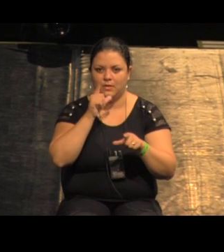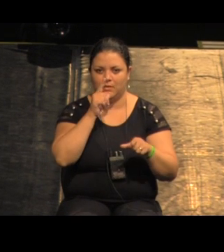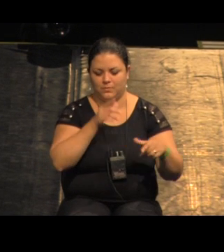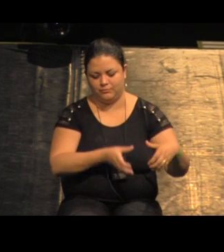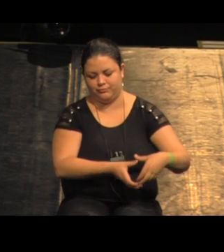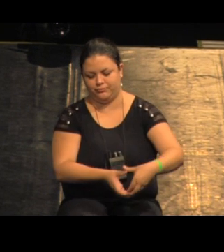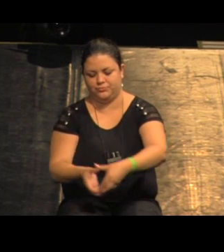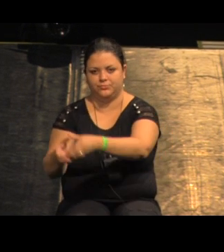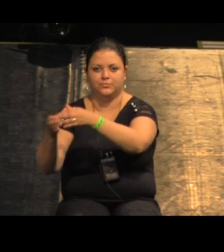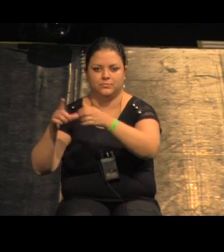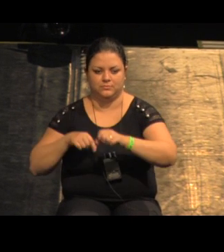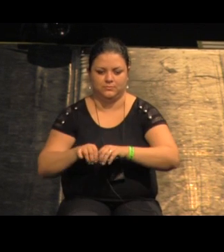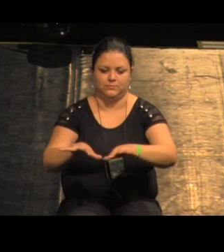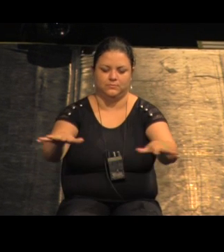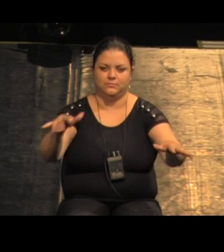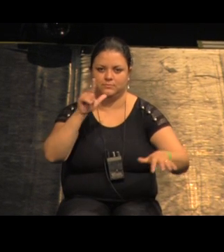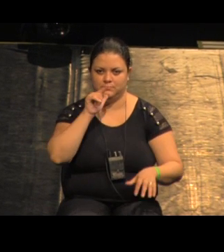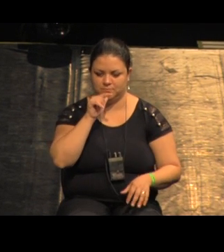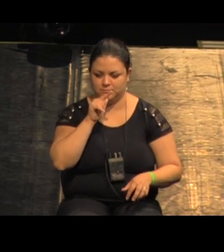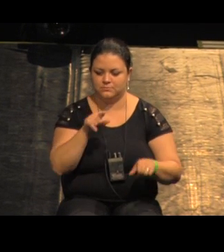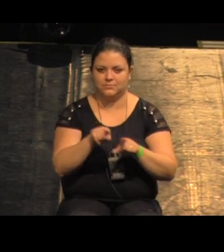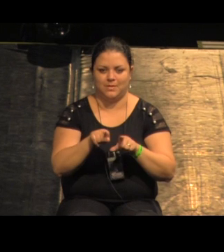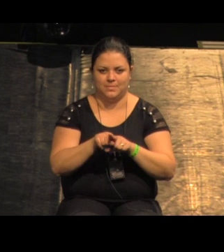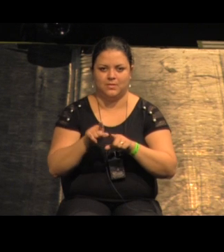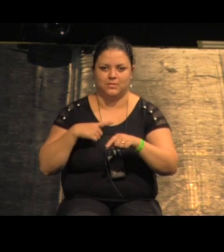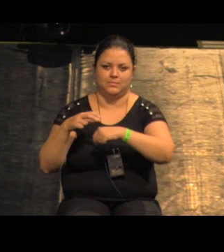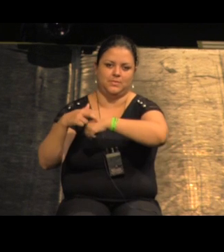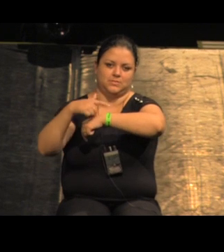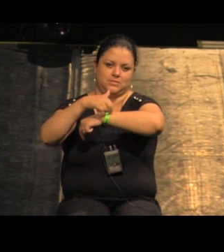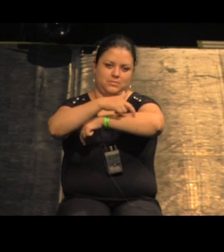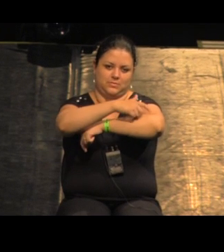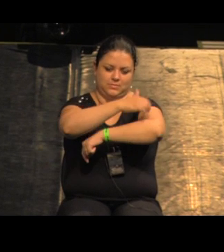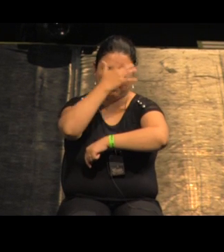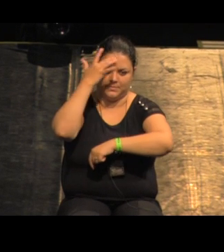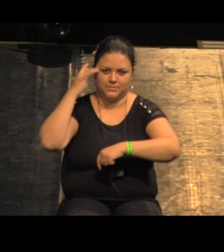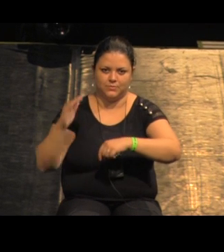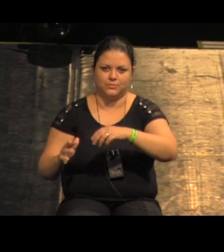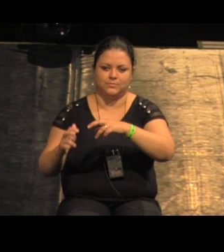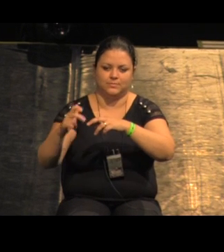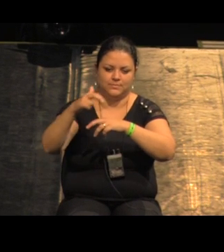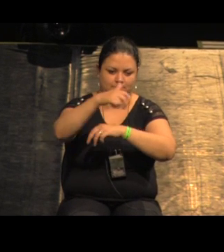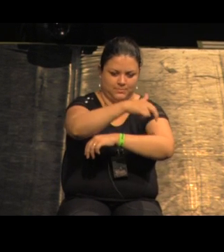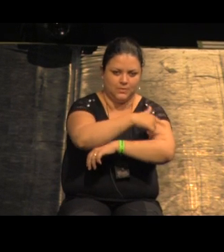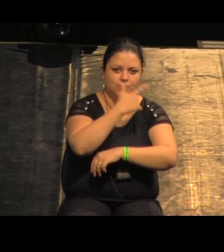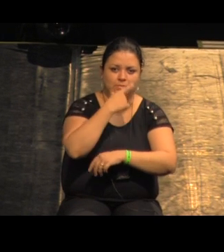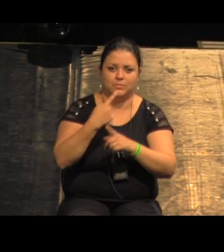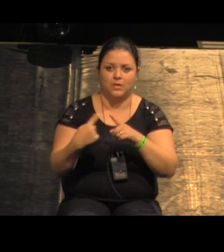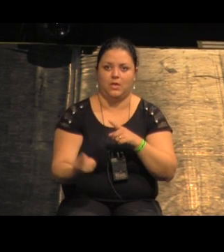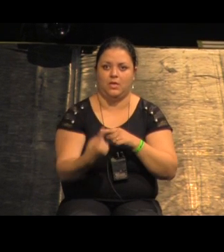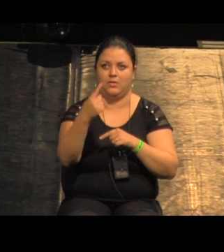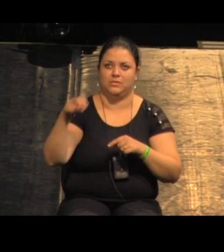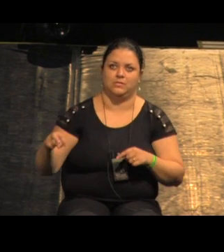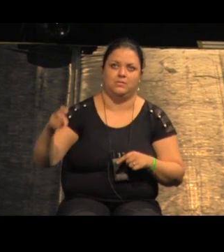passarela como eu disse uma passarela de carro pega na cota de cima mas a de pedestre é baixa o que permitia uma